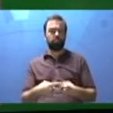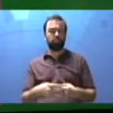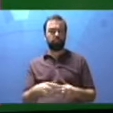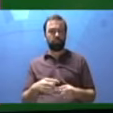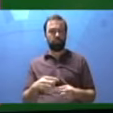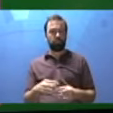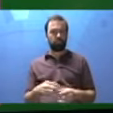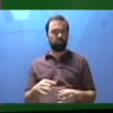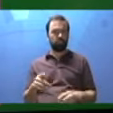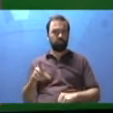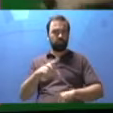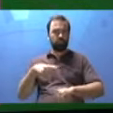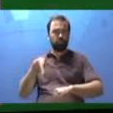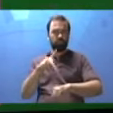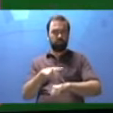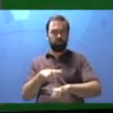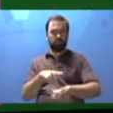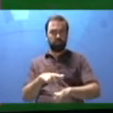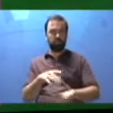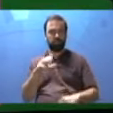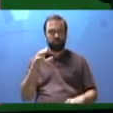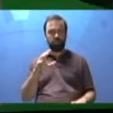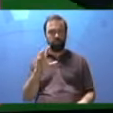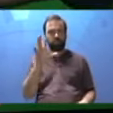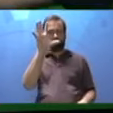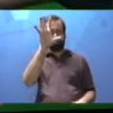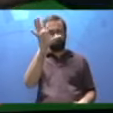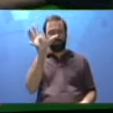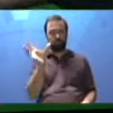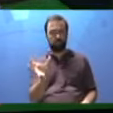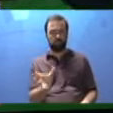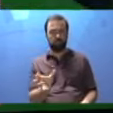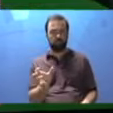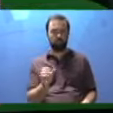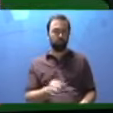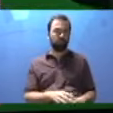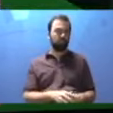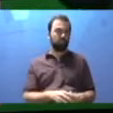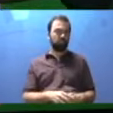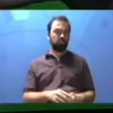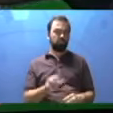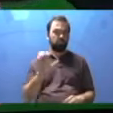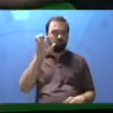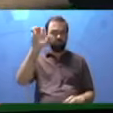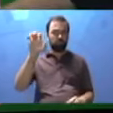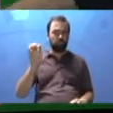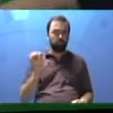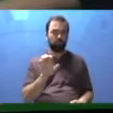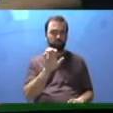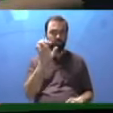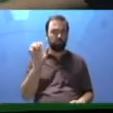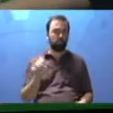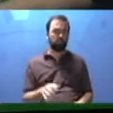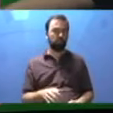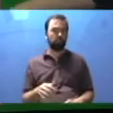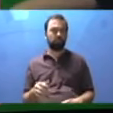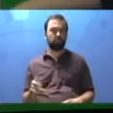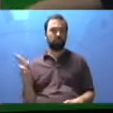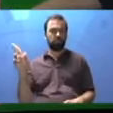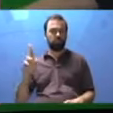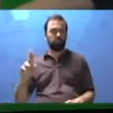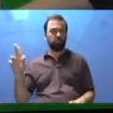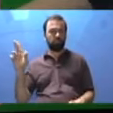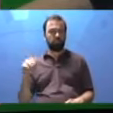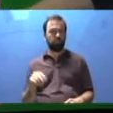continentes. Está vendo? Esse é o mapa do Brasil. E aqui a gente consegue visualizar todos os estados. O termo mapa